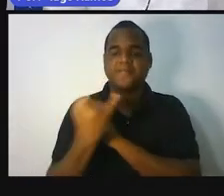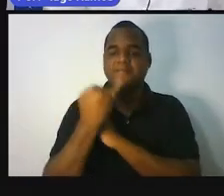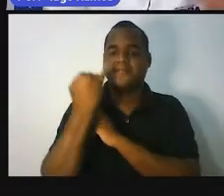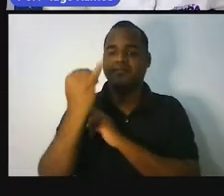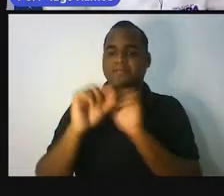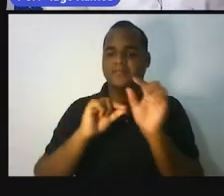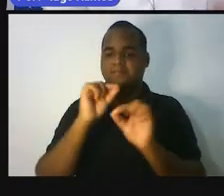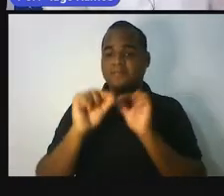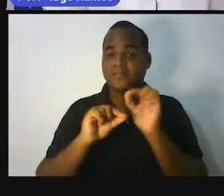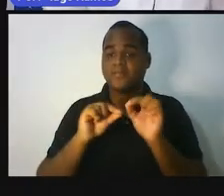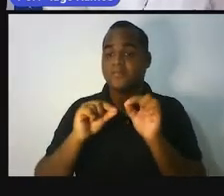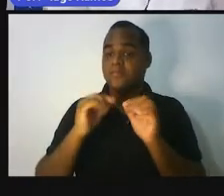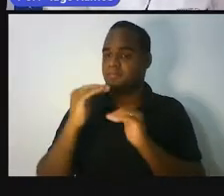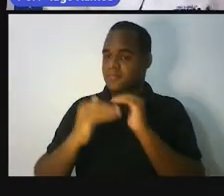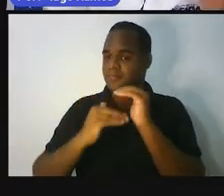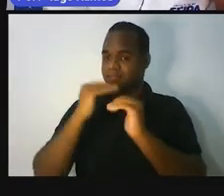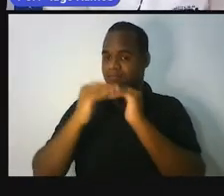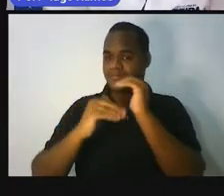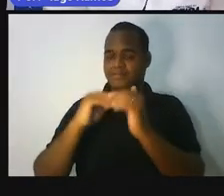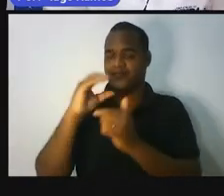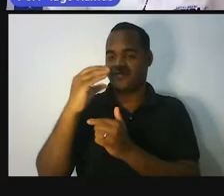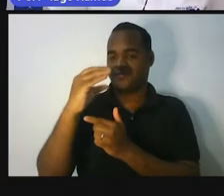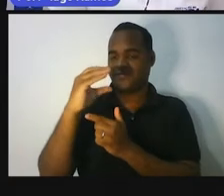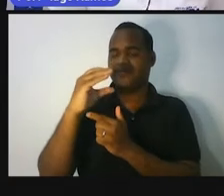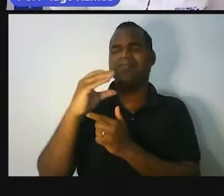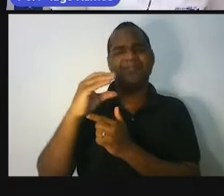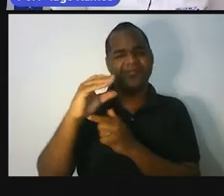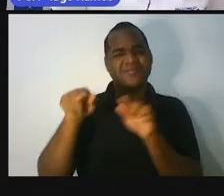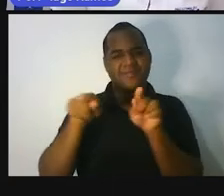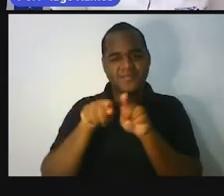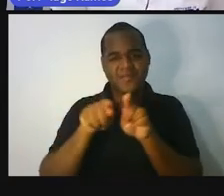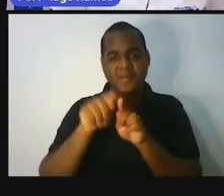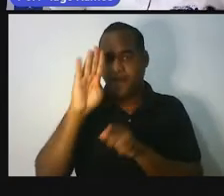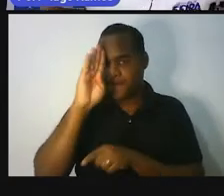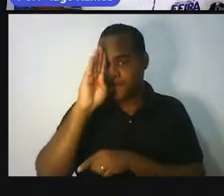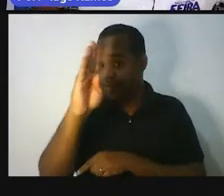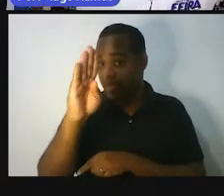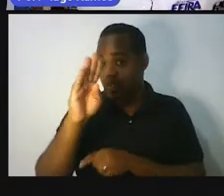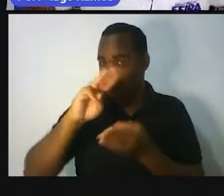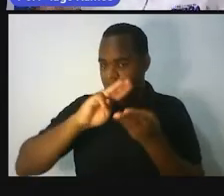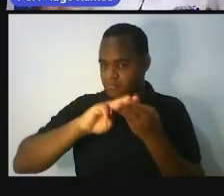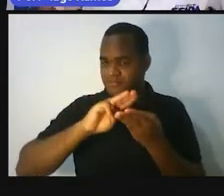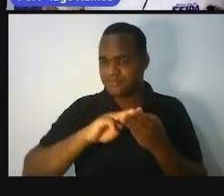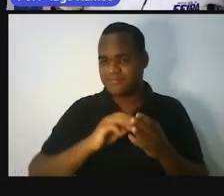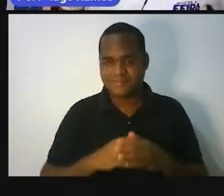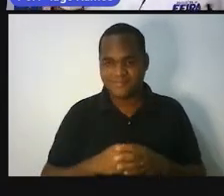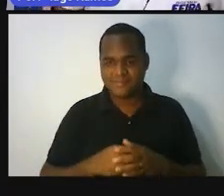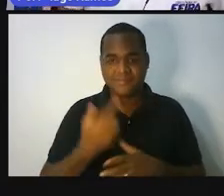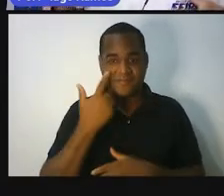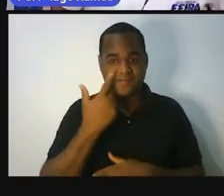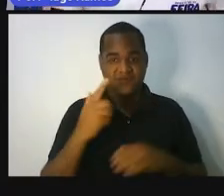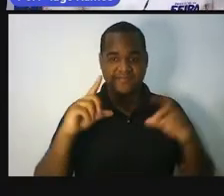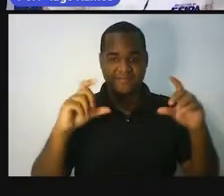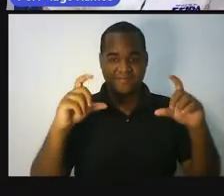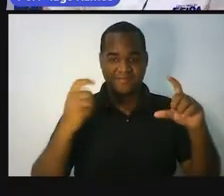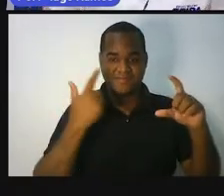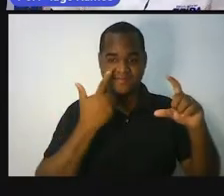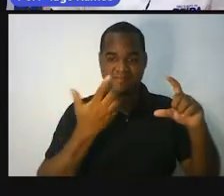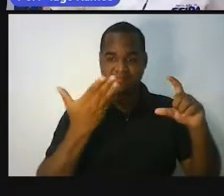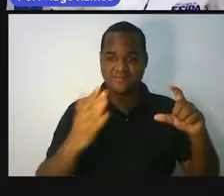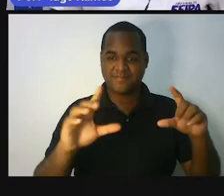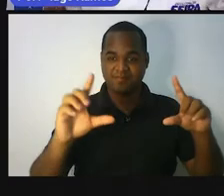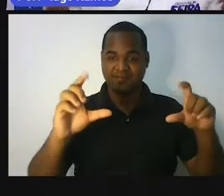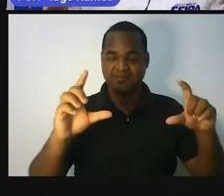desenvolvimento da ciência e, principalmente, da matemática. Então, essas imagens que aparecem aí na tela para